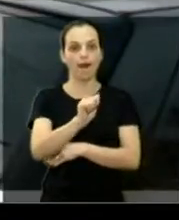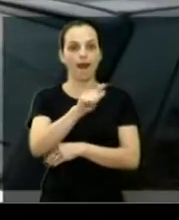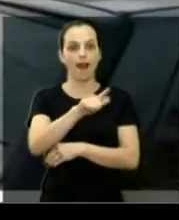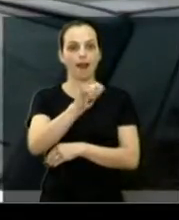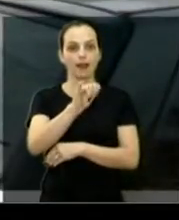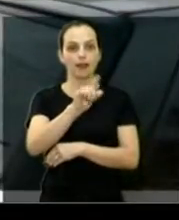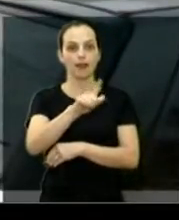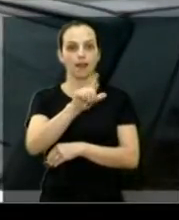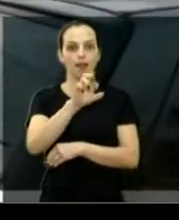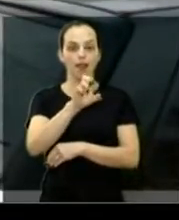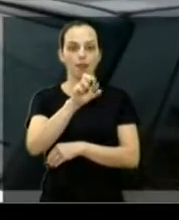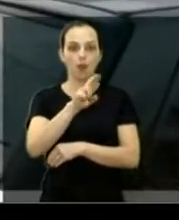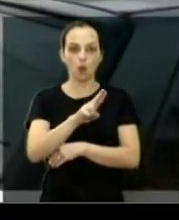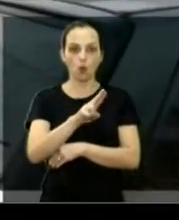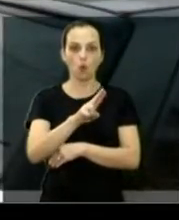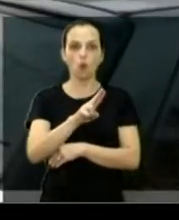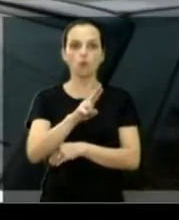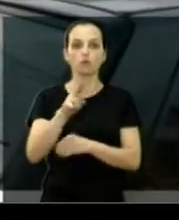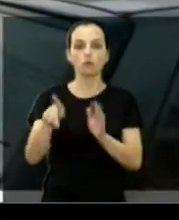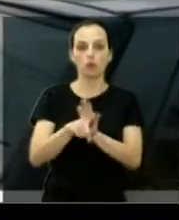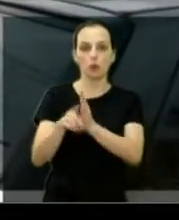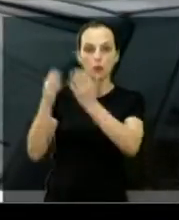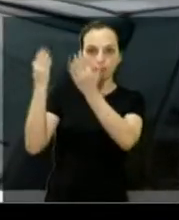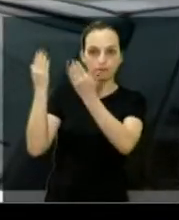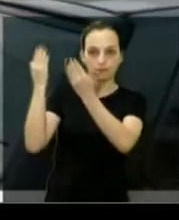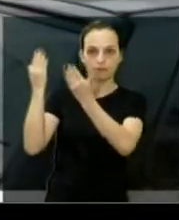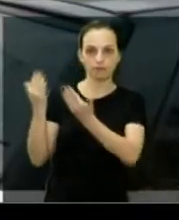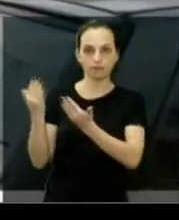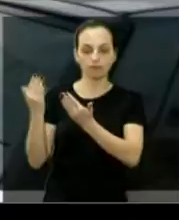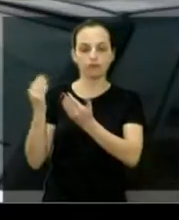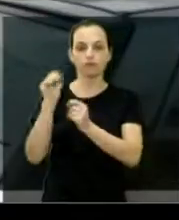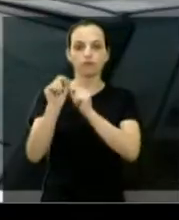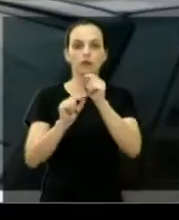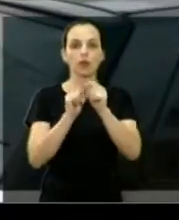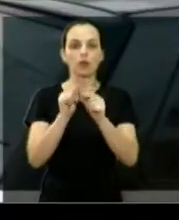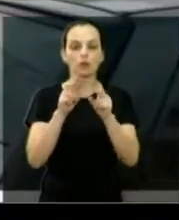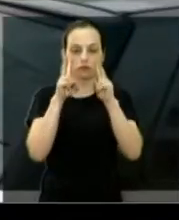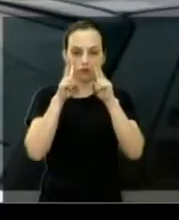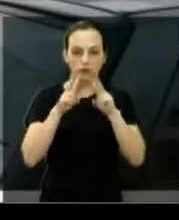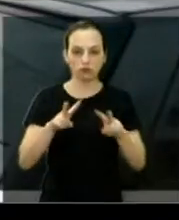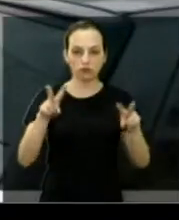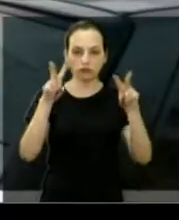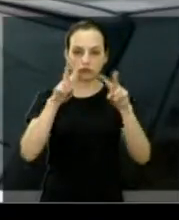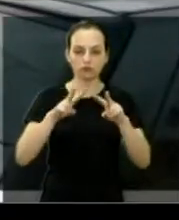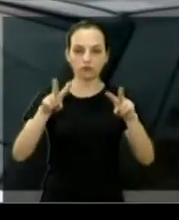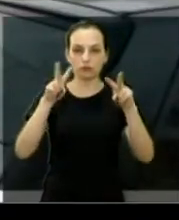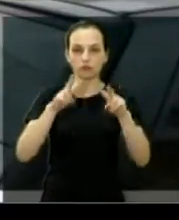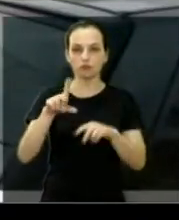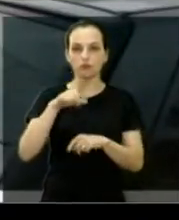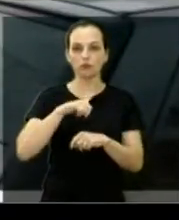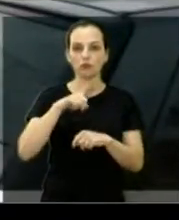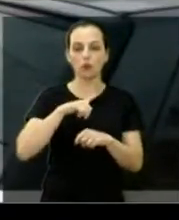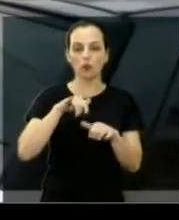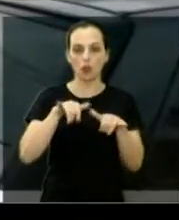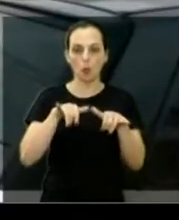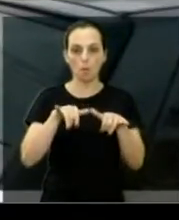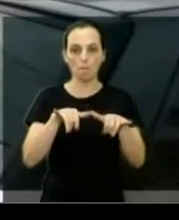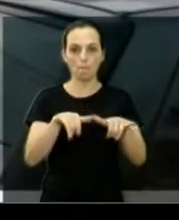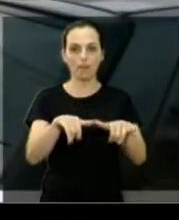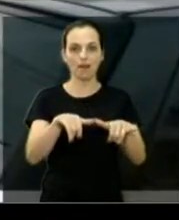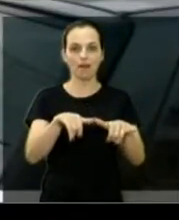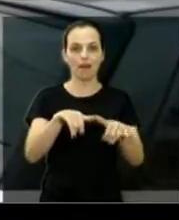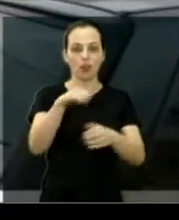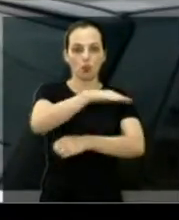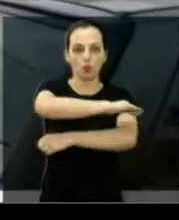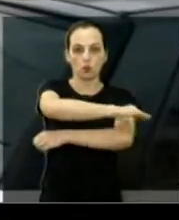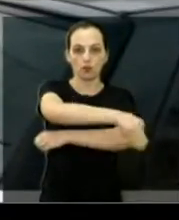com a Avenida Francisco Paris, observam, senhores, que nós temos ali um supermercado na esquina,